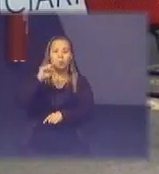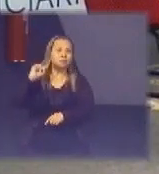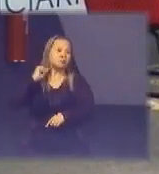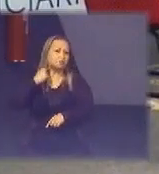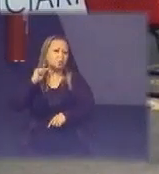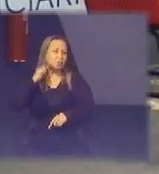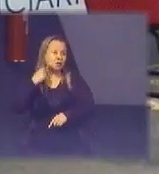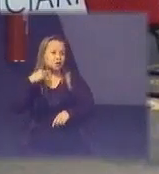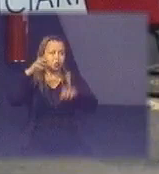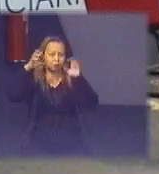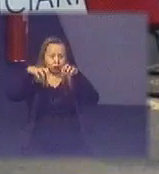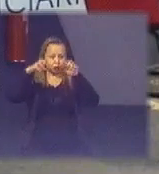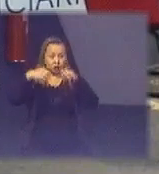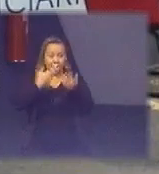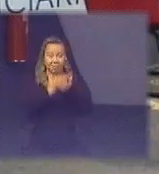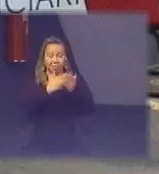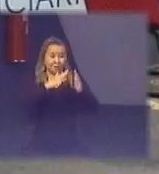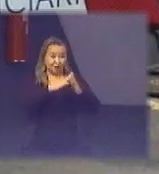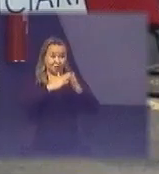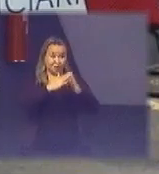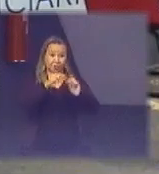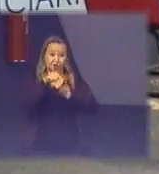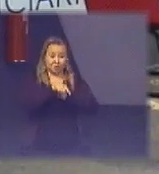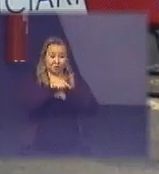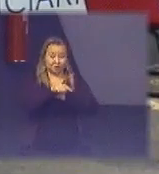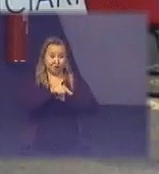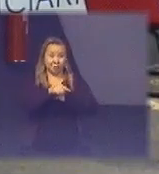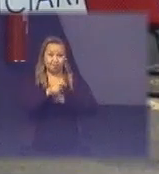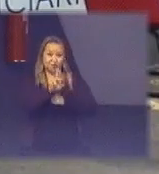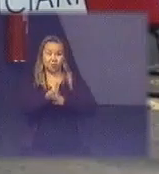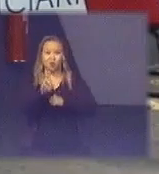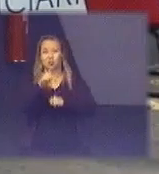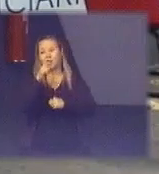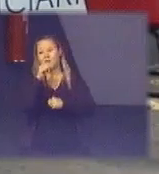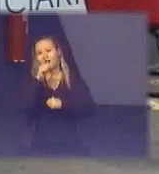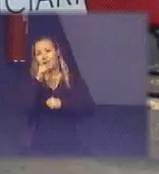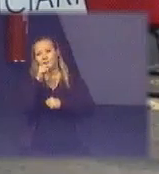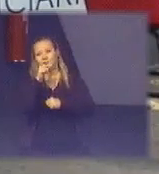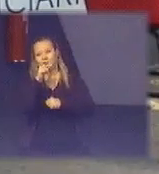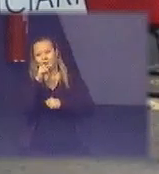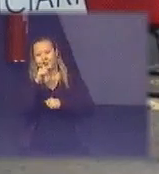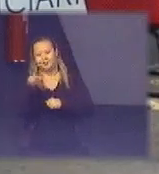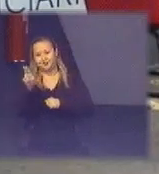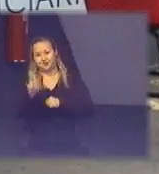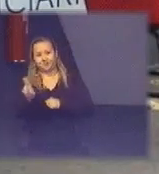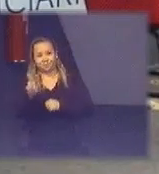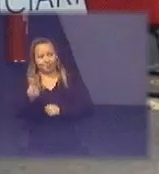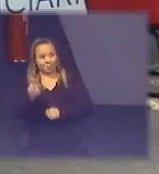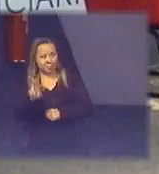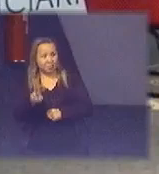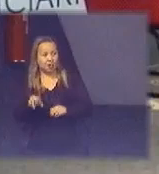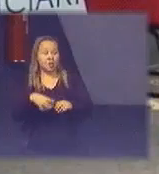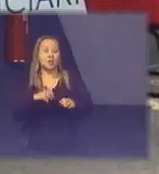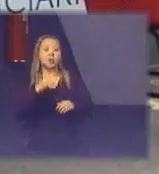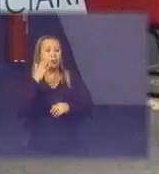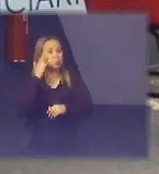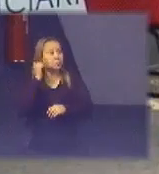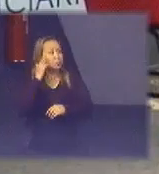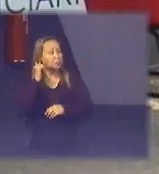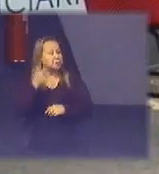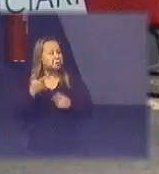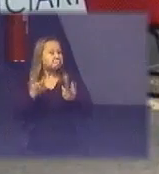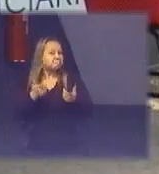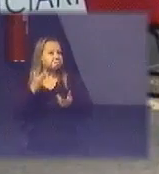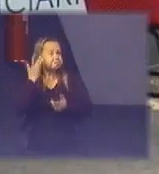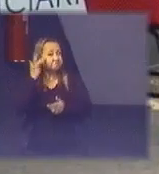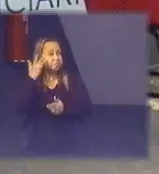e uma escola ao lado que captava água para consumo ok isso foi notificado foi passado adiante eu não sei dizer hoje como